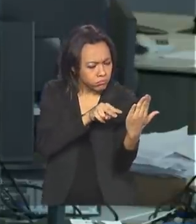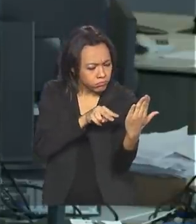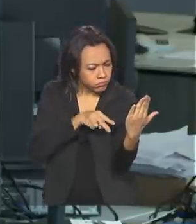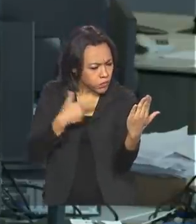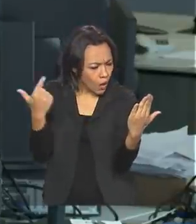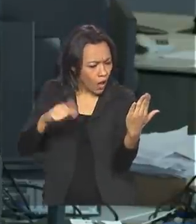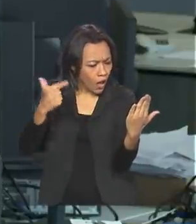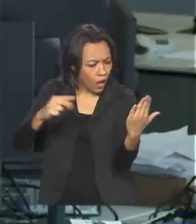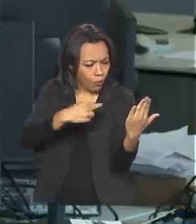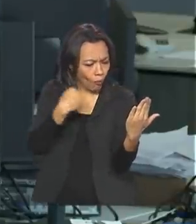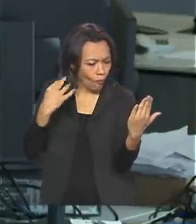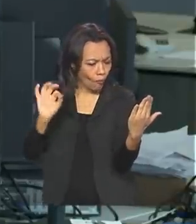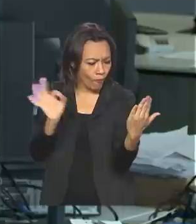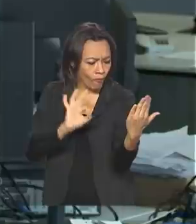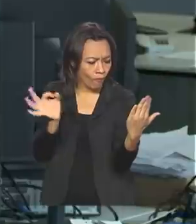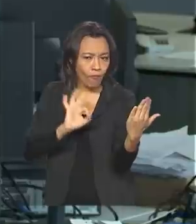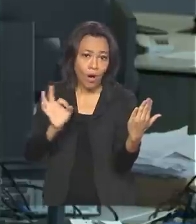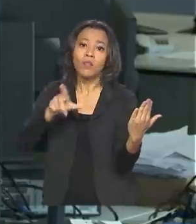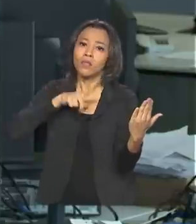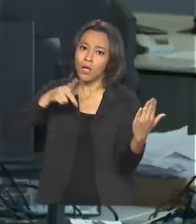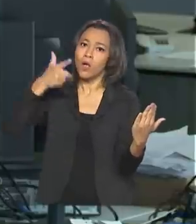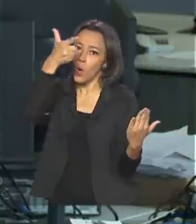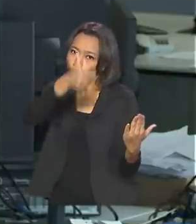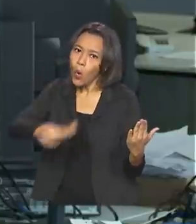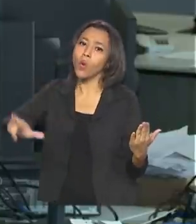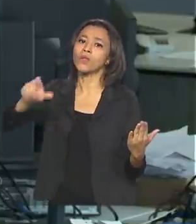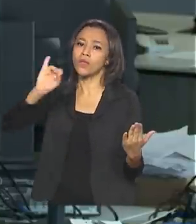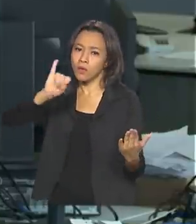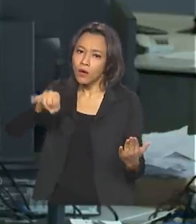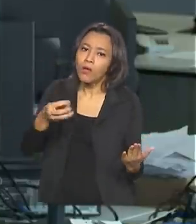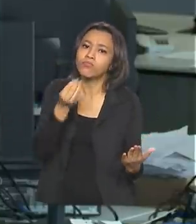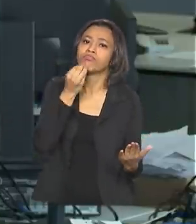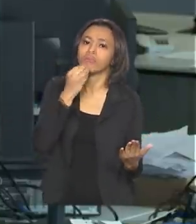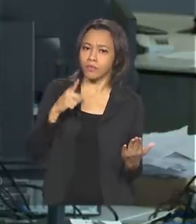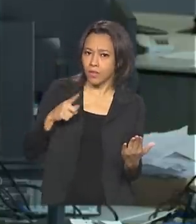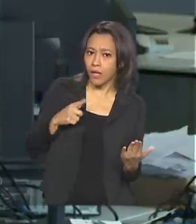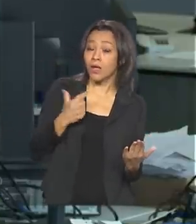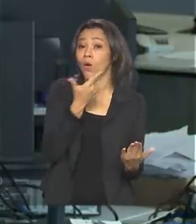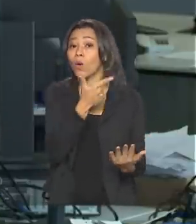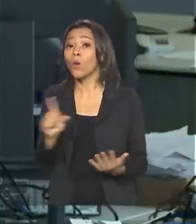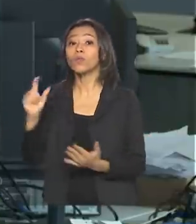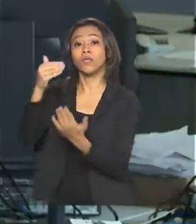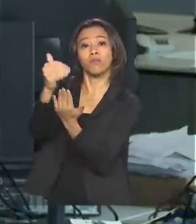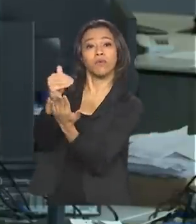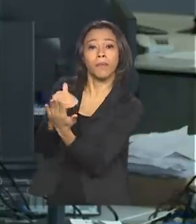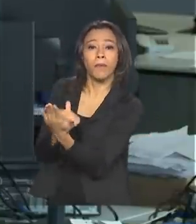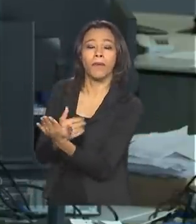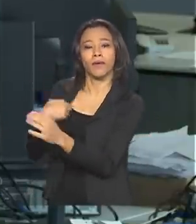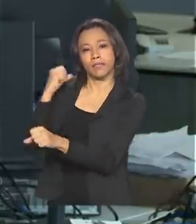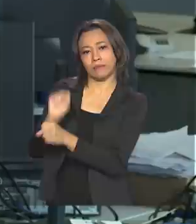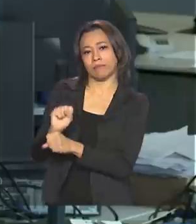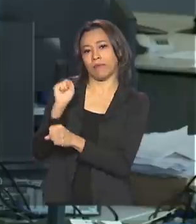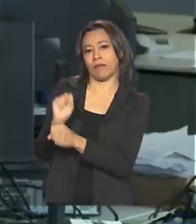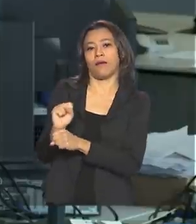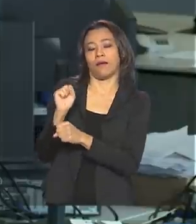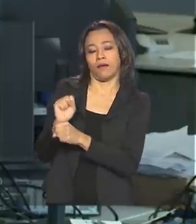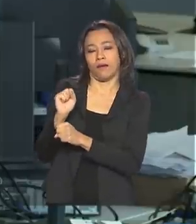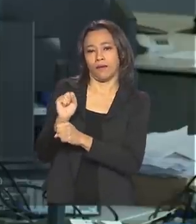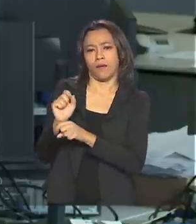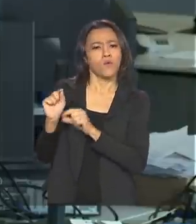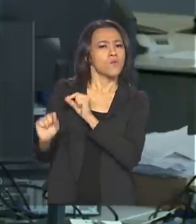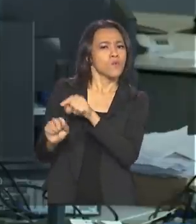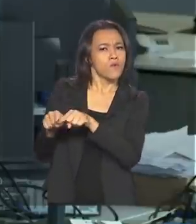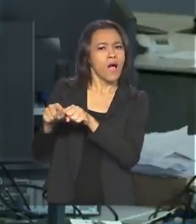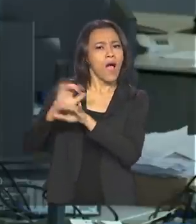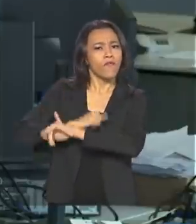tem uma segunda chance. O nome desse candidato vai automaticamente para uma lista de espera. Nesse caso, a convocação sai no